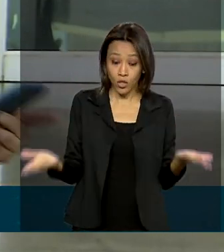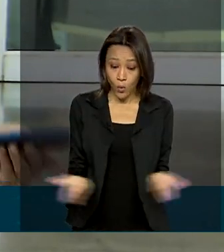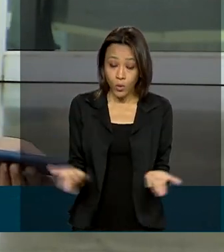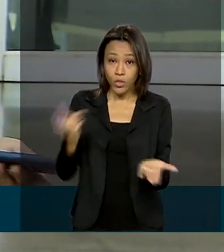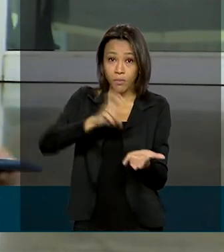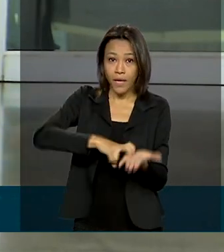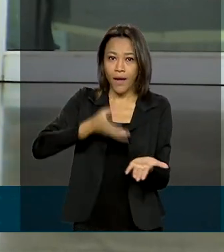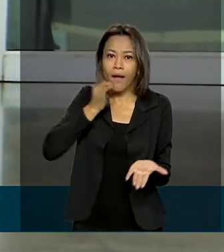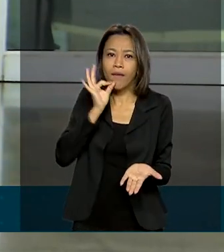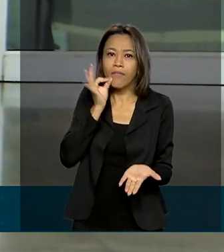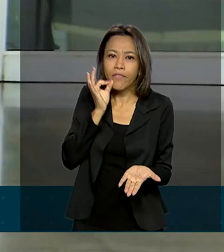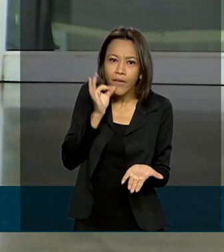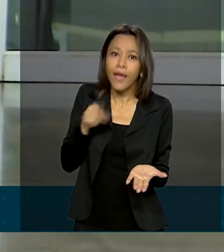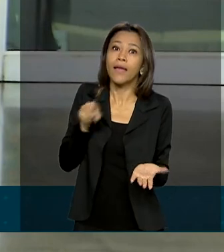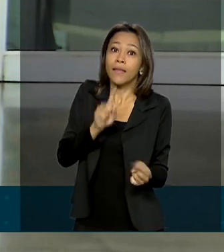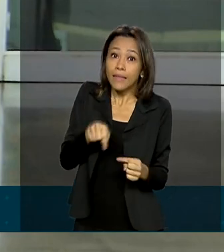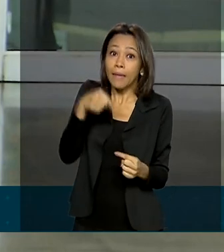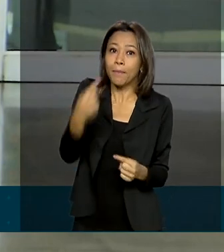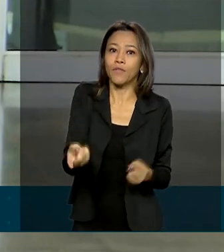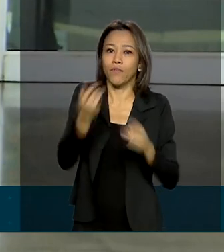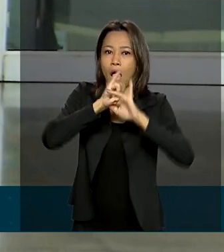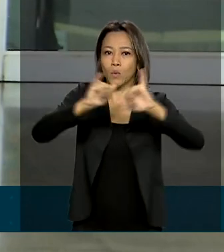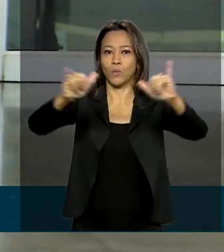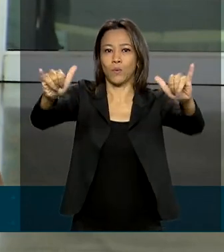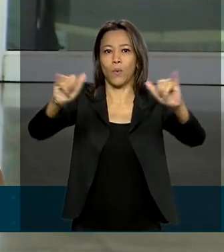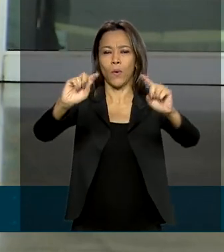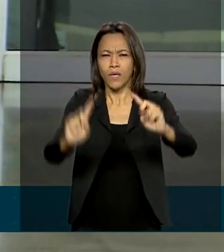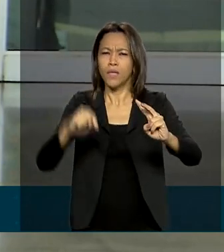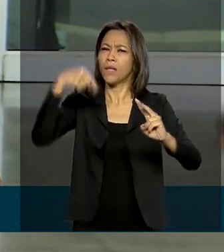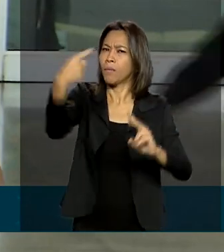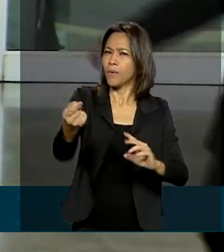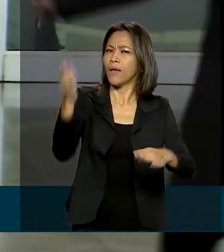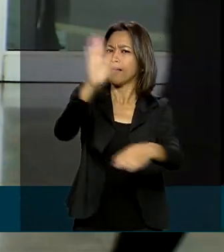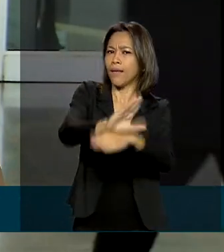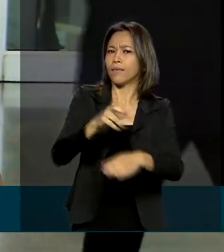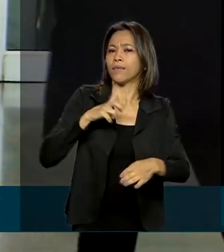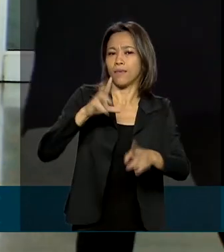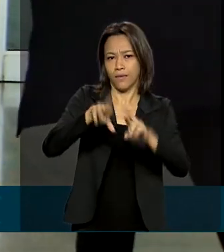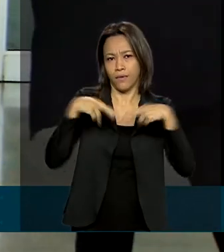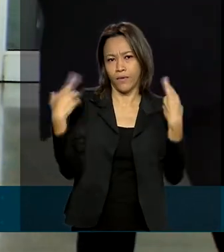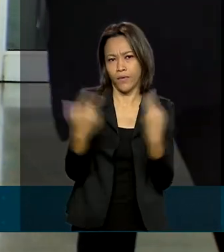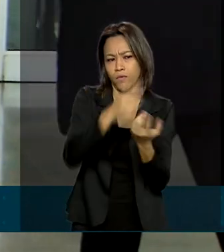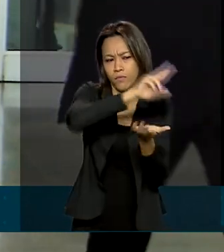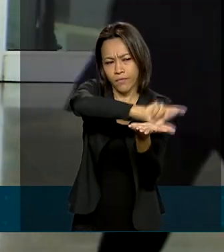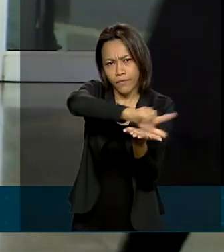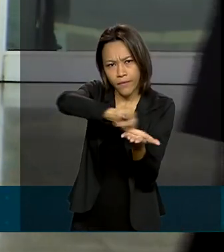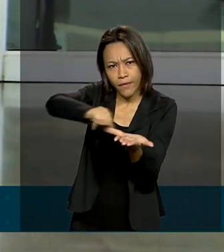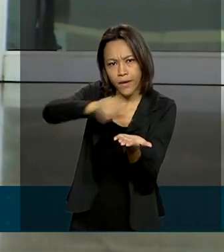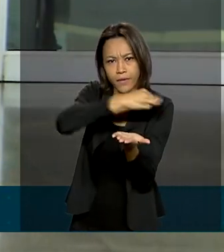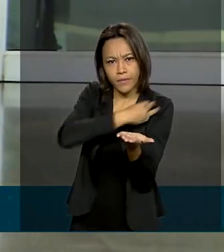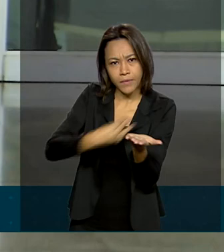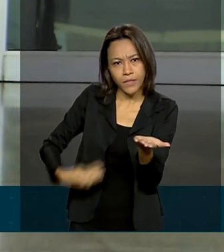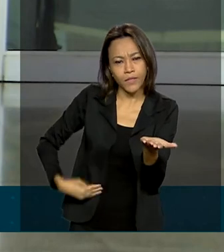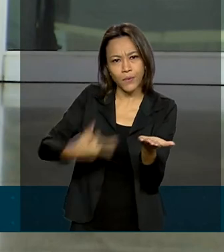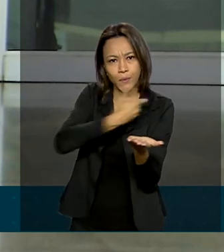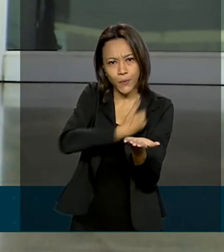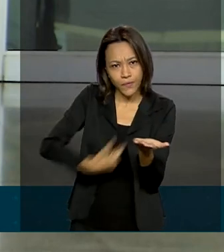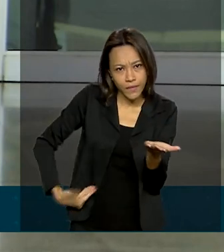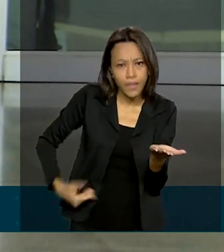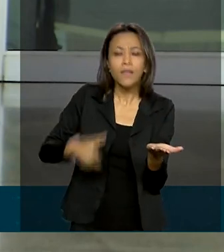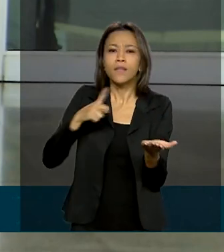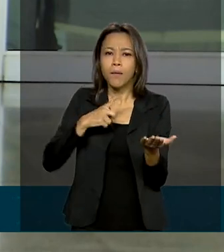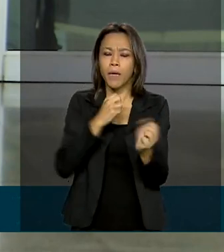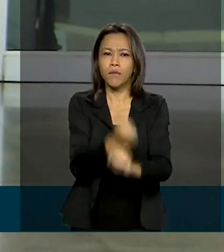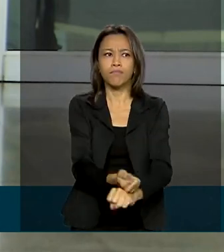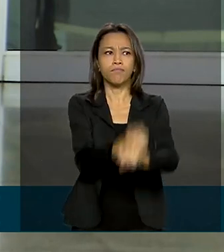da manhã, em que logo depois foi feito esse anúncio. E mais tarde, ele tem reunião com vários ministros do governo. Ele participa por videoconferência